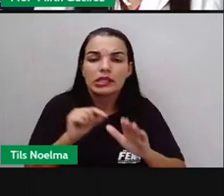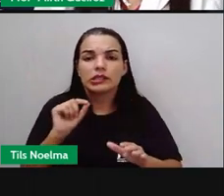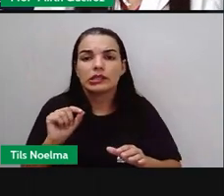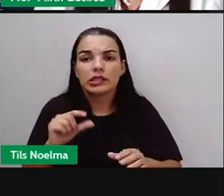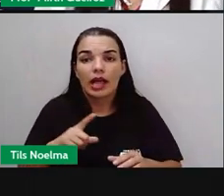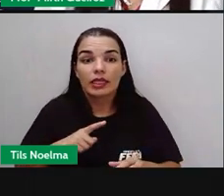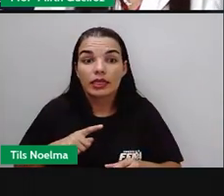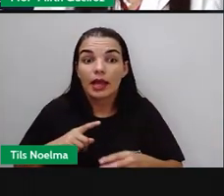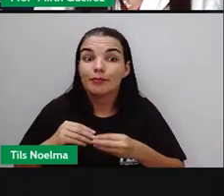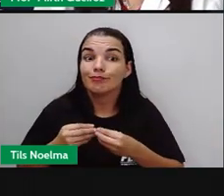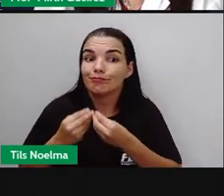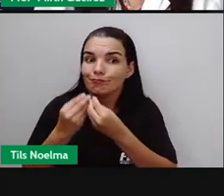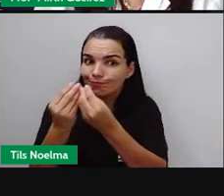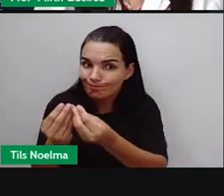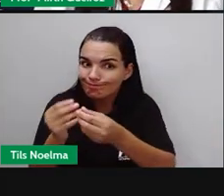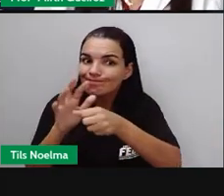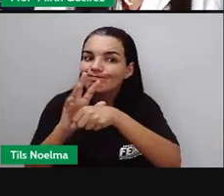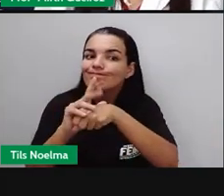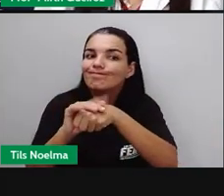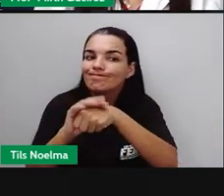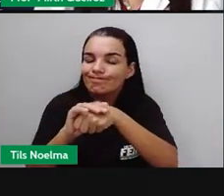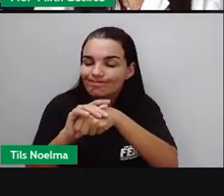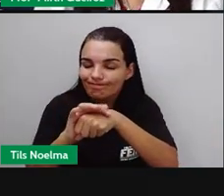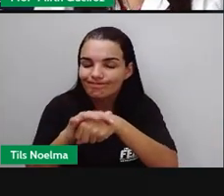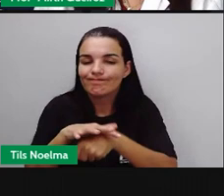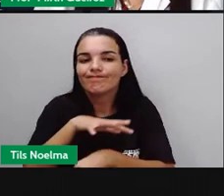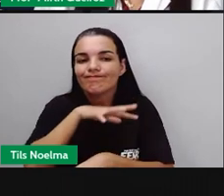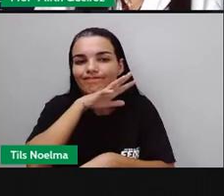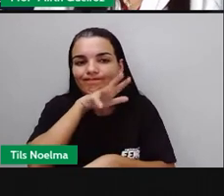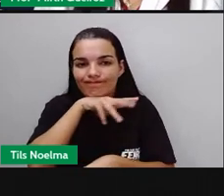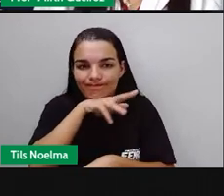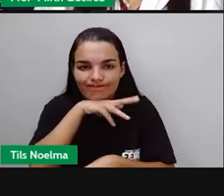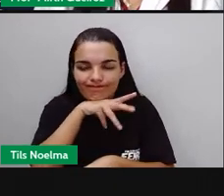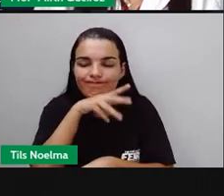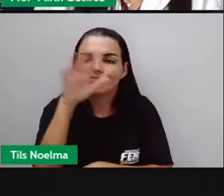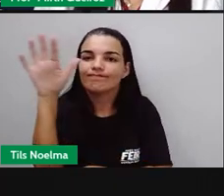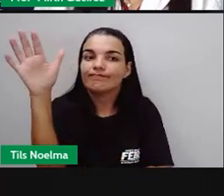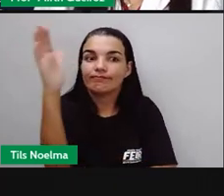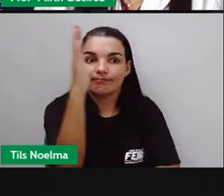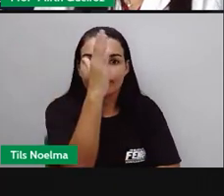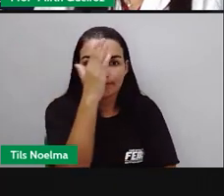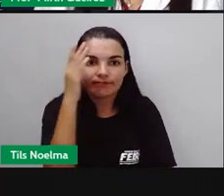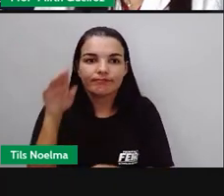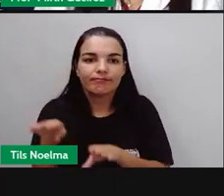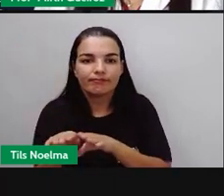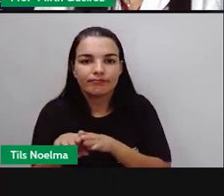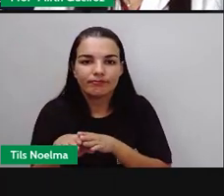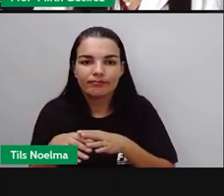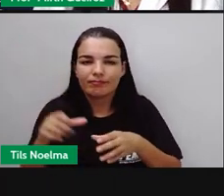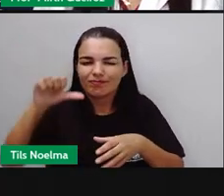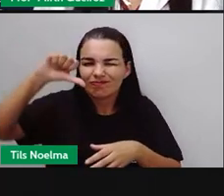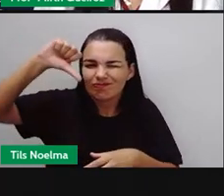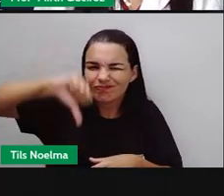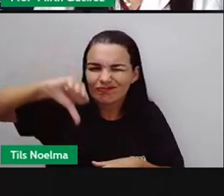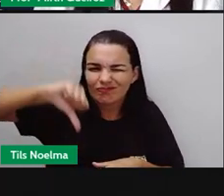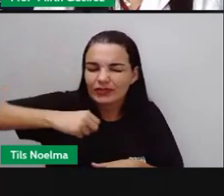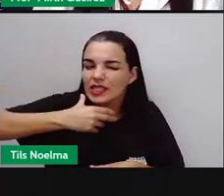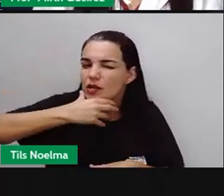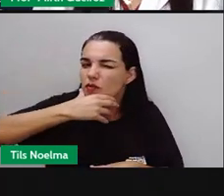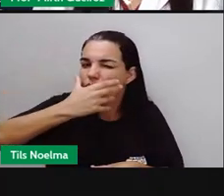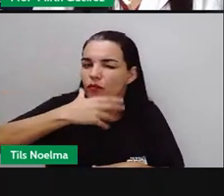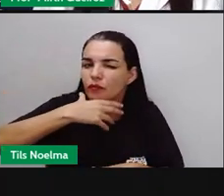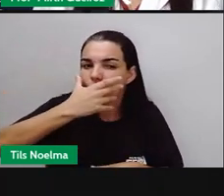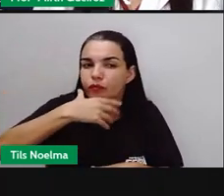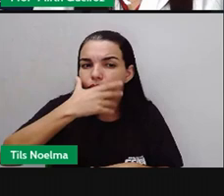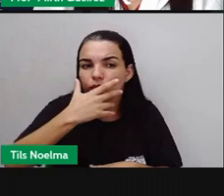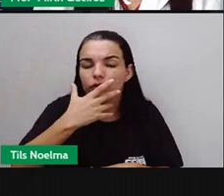causando doenças em animais e plantas. E o apodrecimento de frutas e verduras.